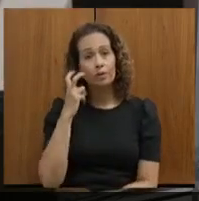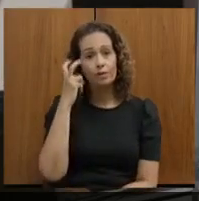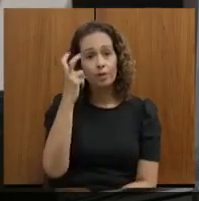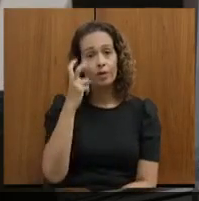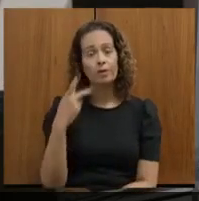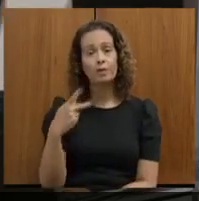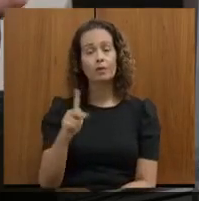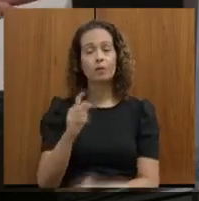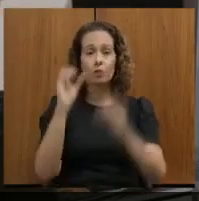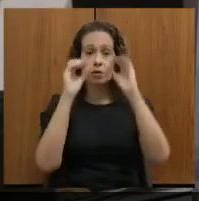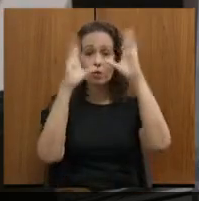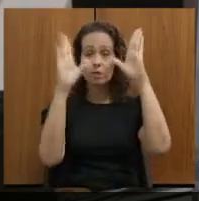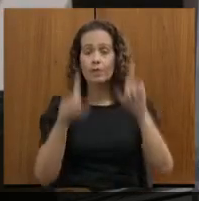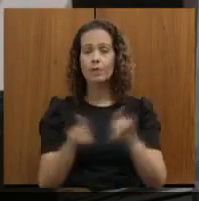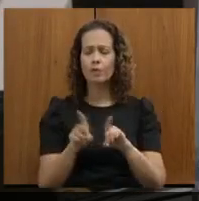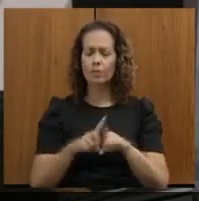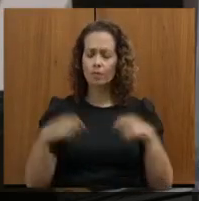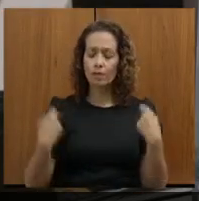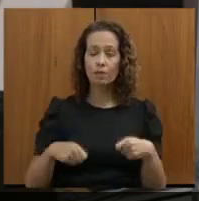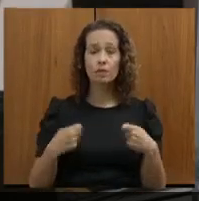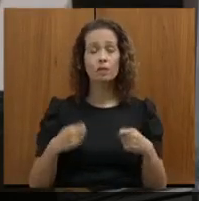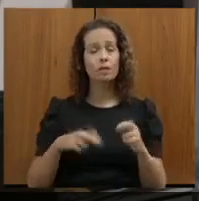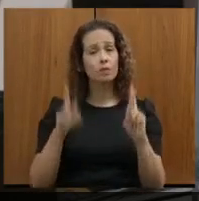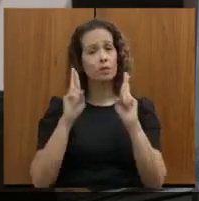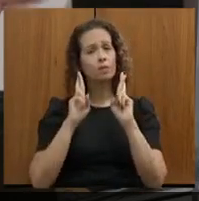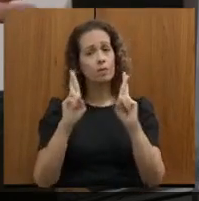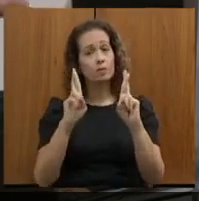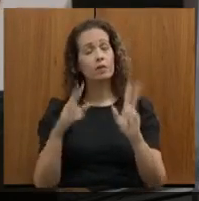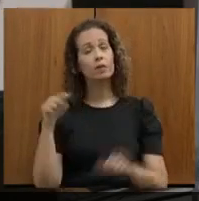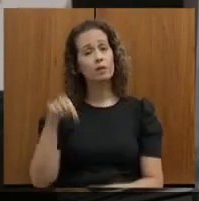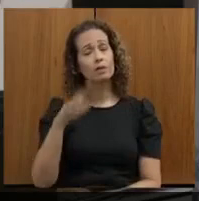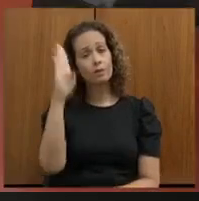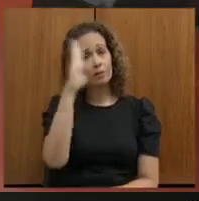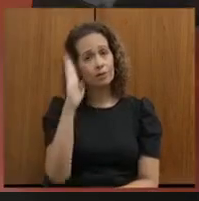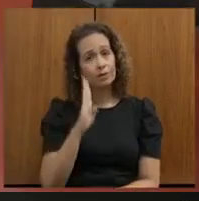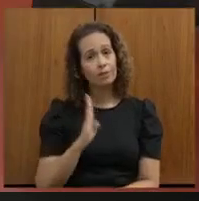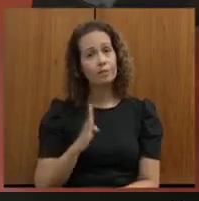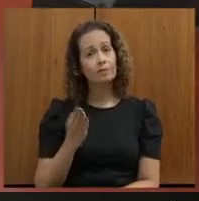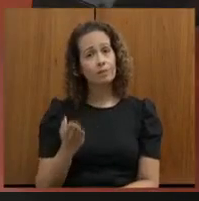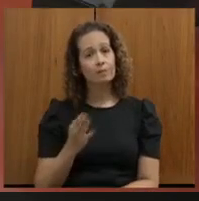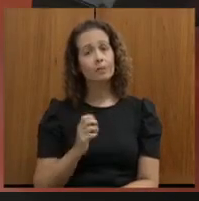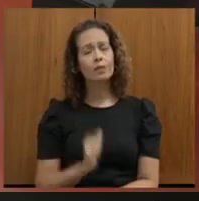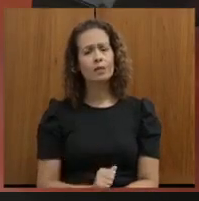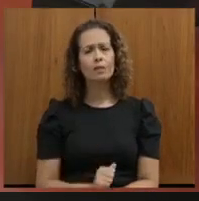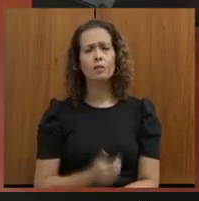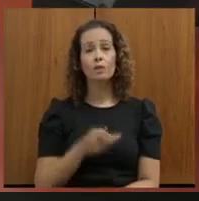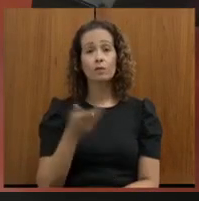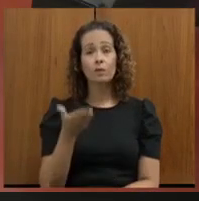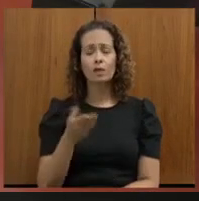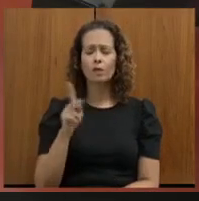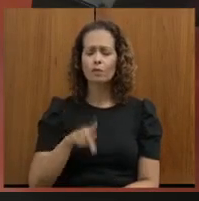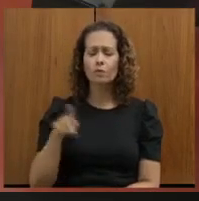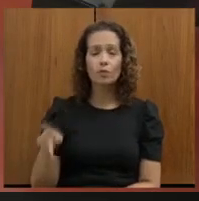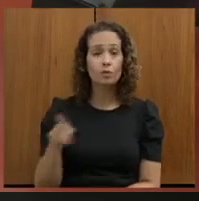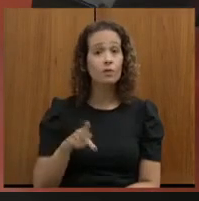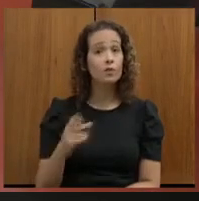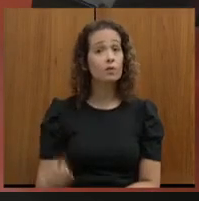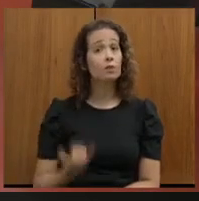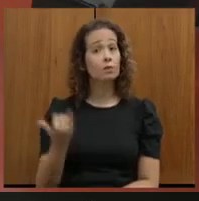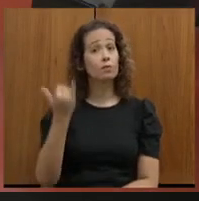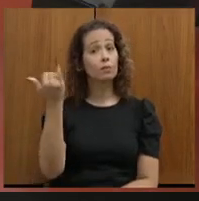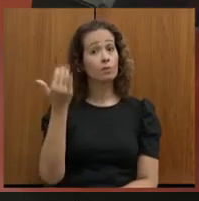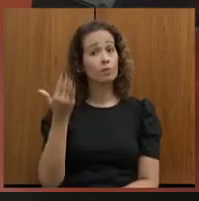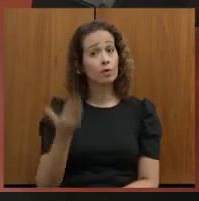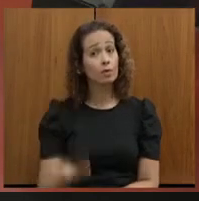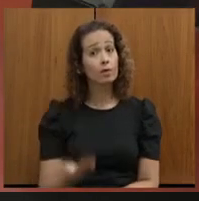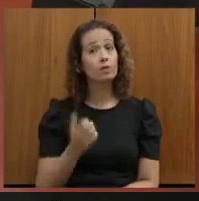do seu conhecimento, tão respeitado no Brasil, através de um grande professor que sabemos que é, com obras